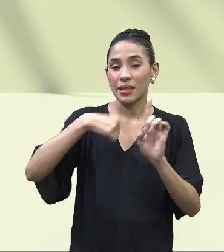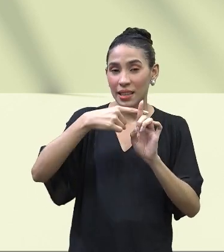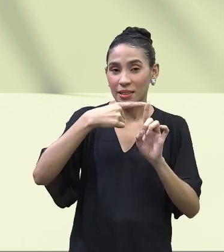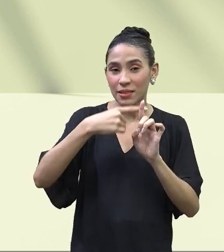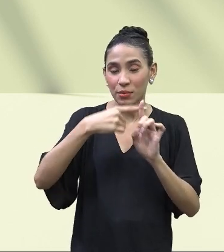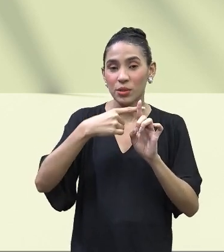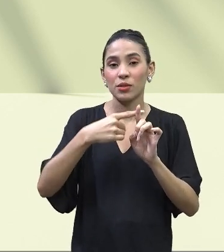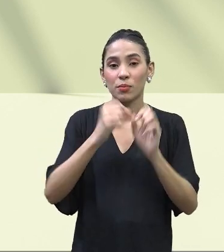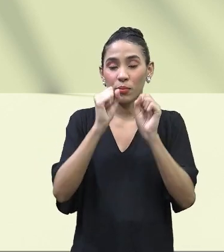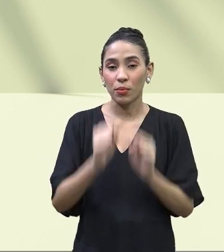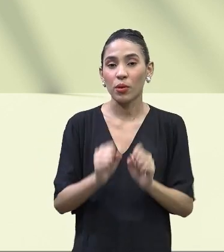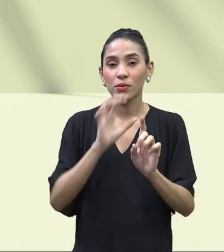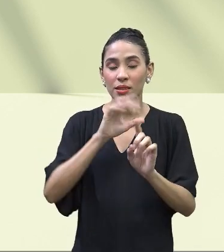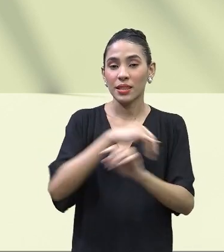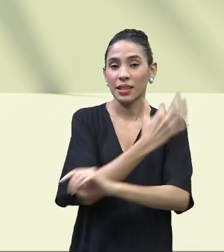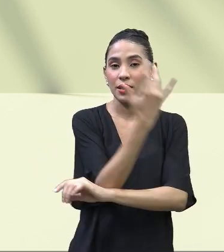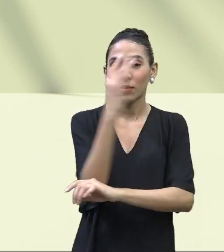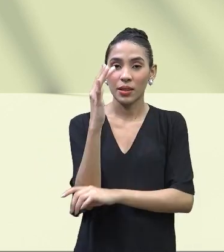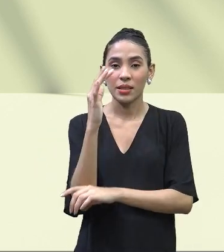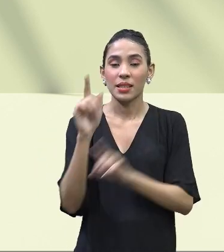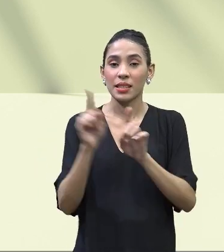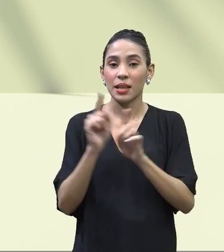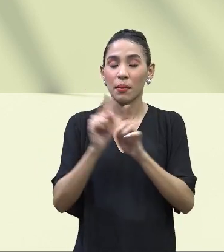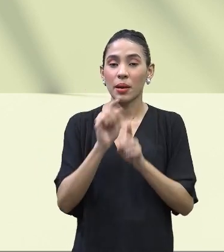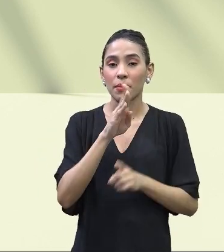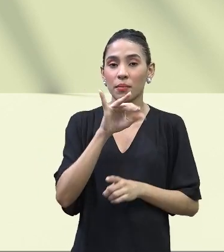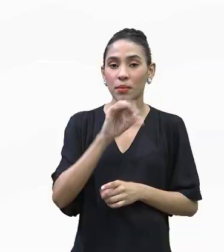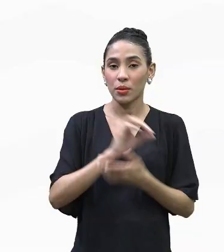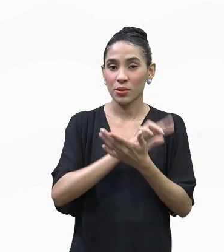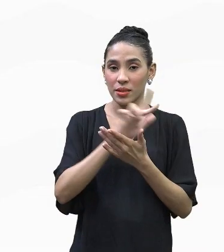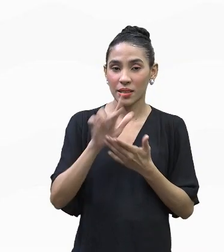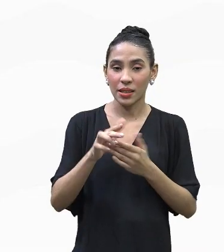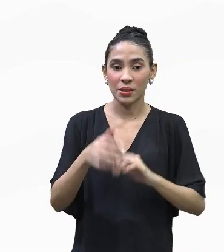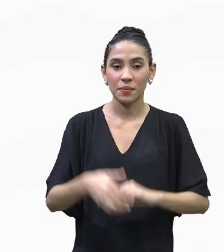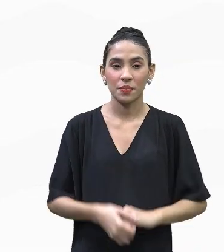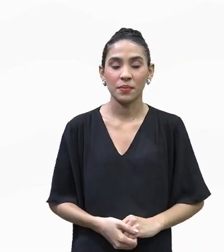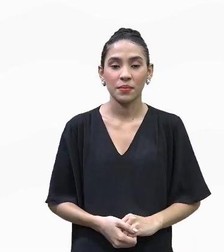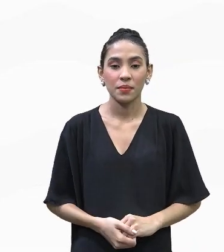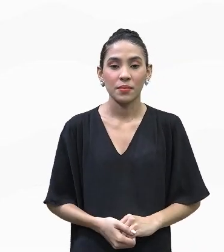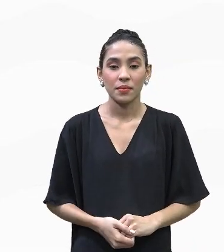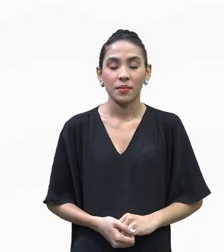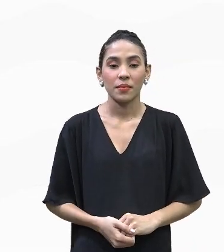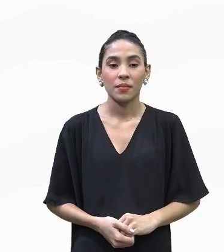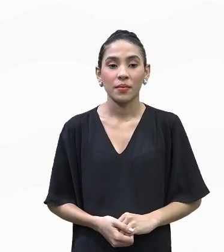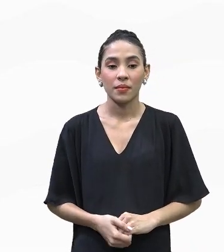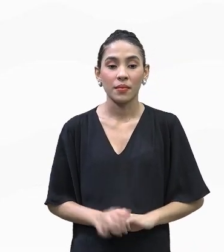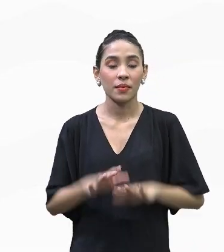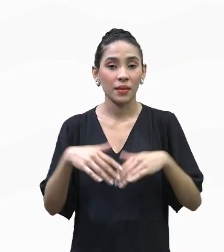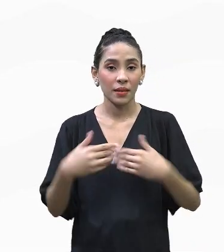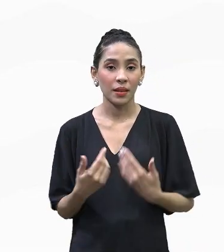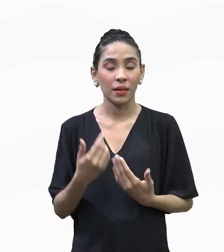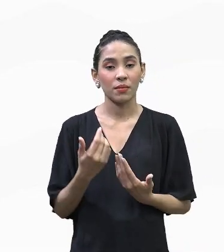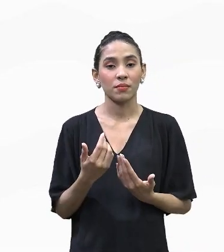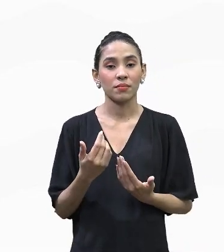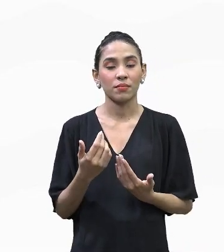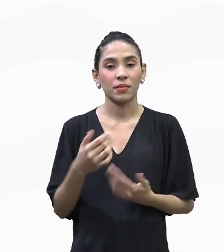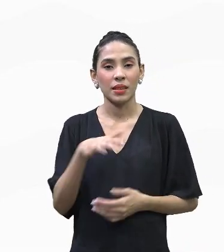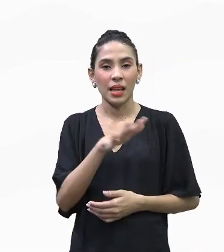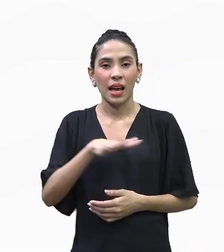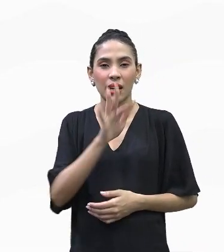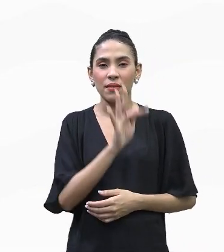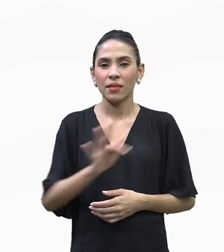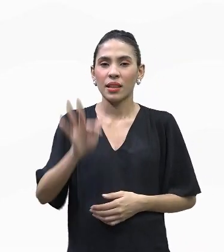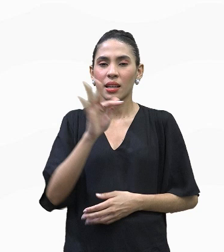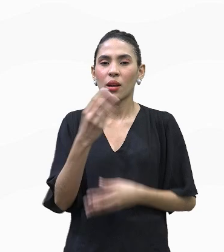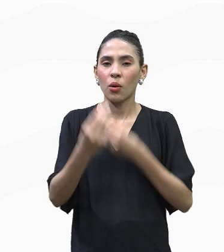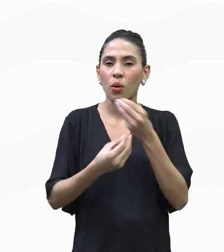natureza e também na biodiversidade. Então, a partir da esfera federal, o que pode ser feito para se